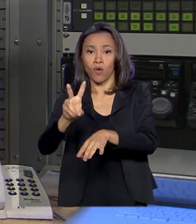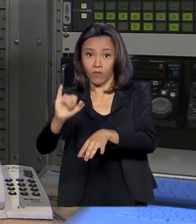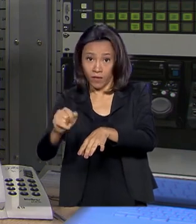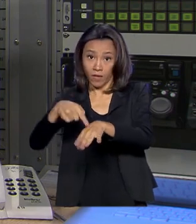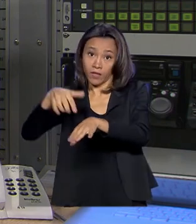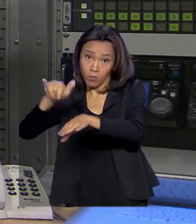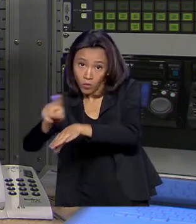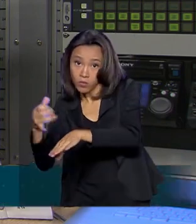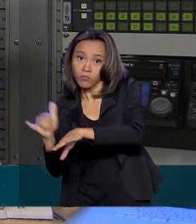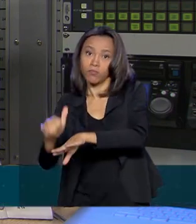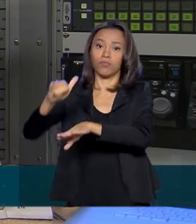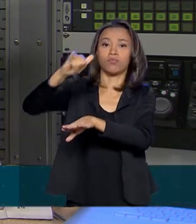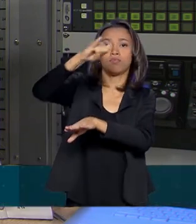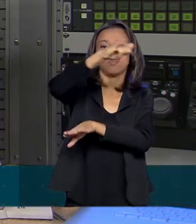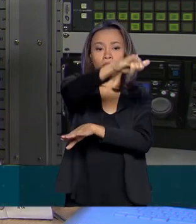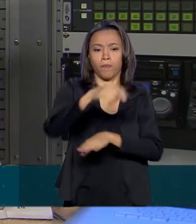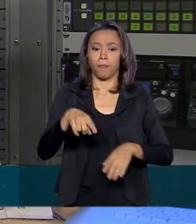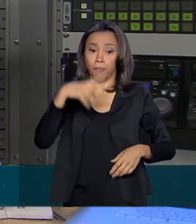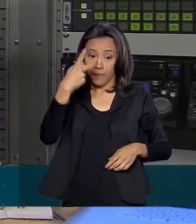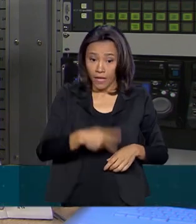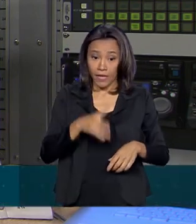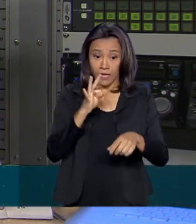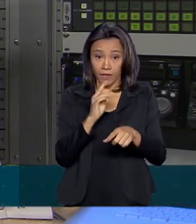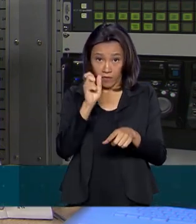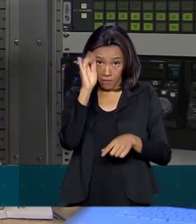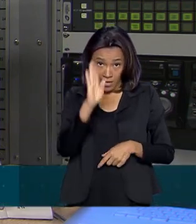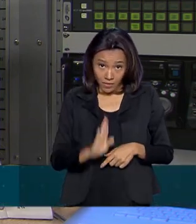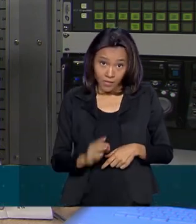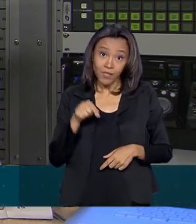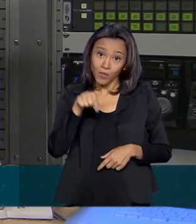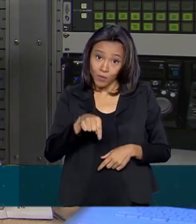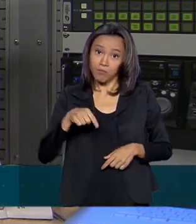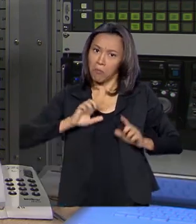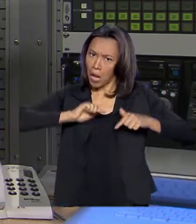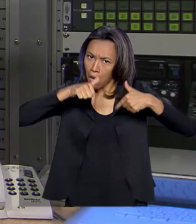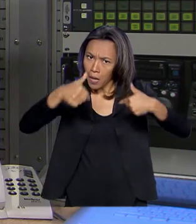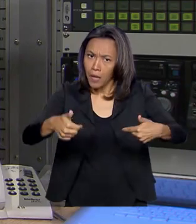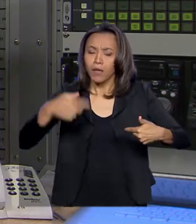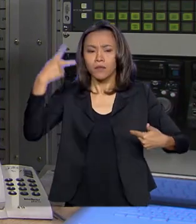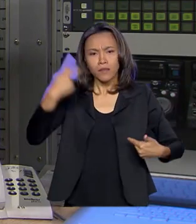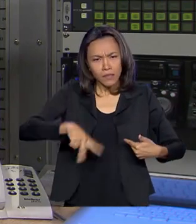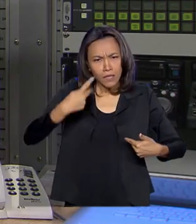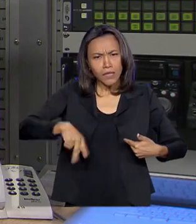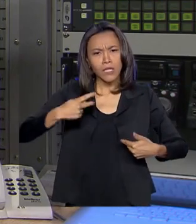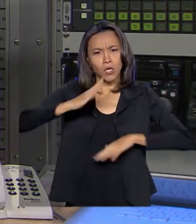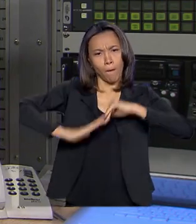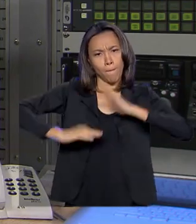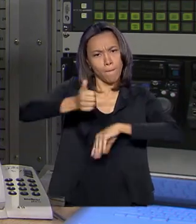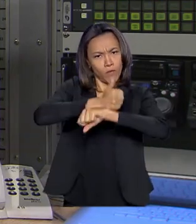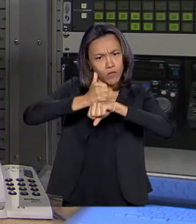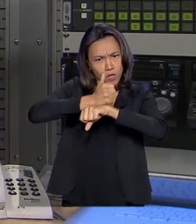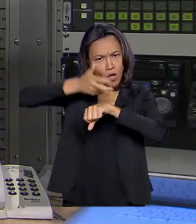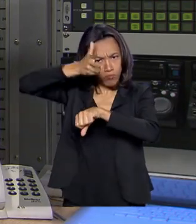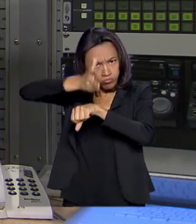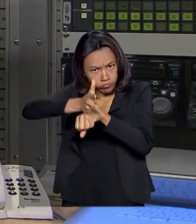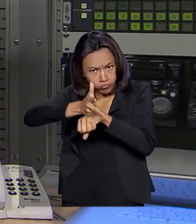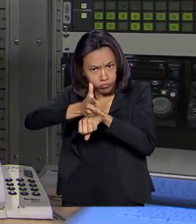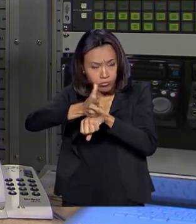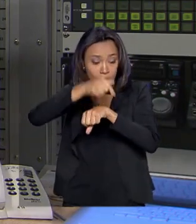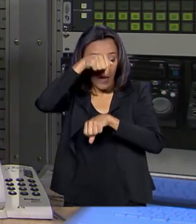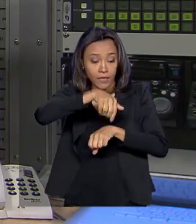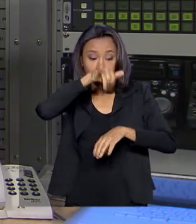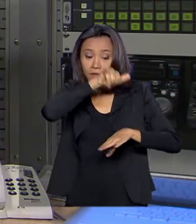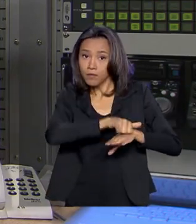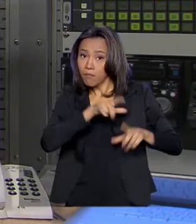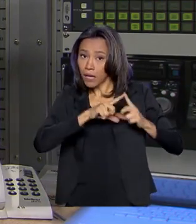Brasil participou de toda essa missão. O repórter cinematográfico Warley de Andrade acompanhou a saída de Brasília